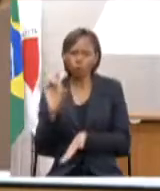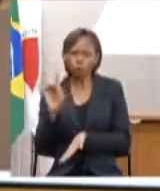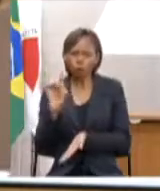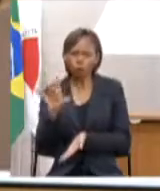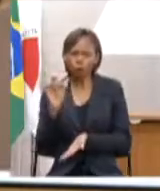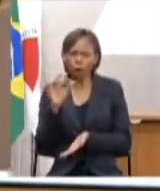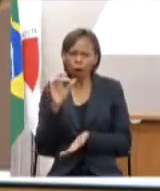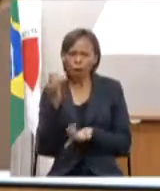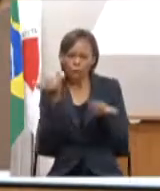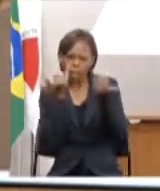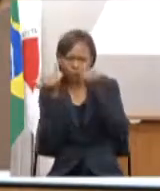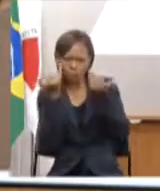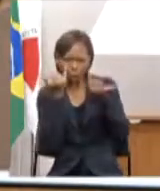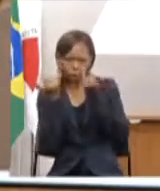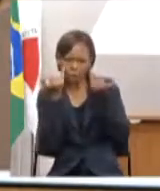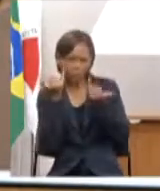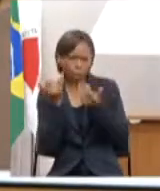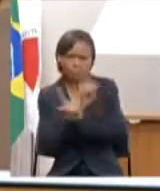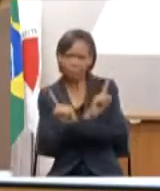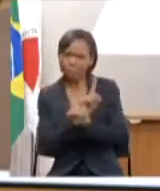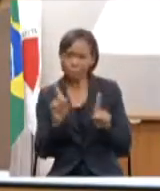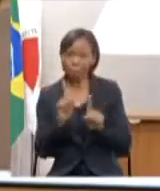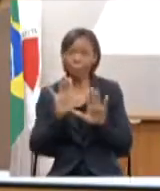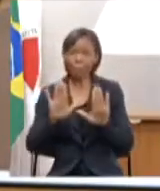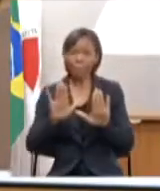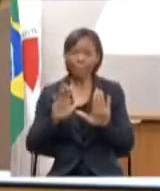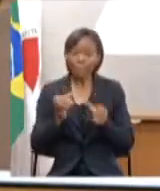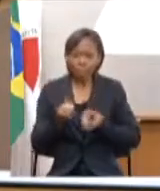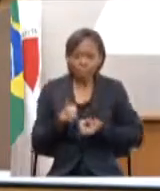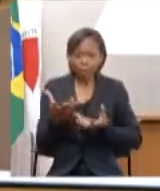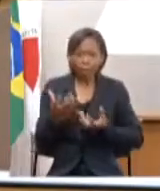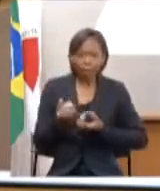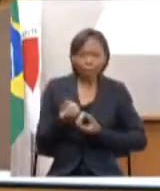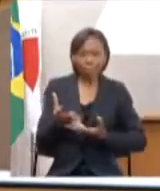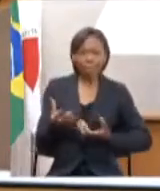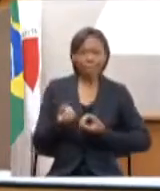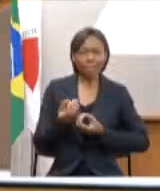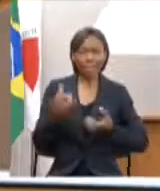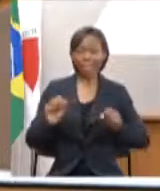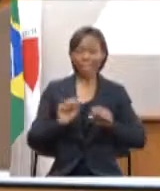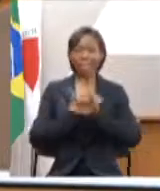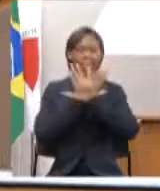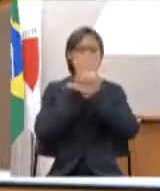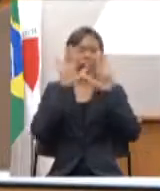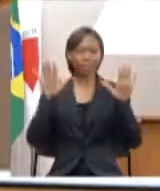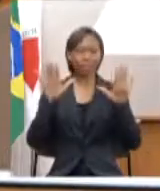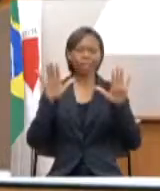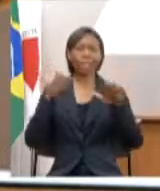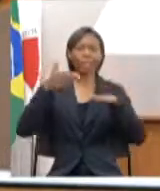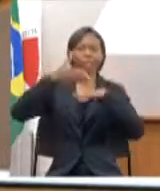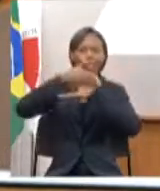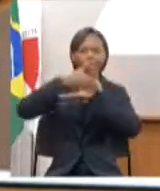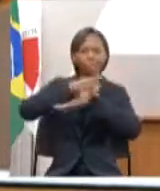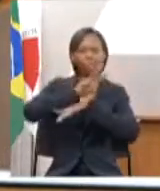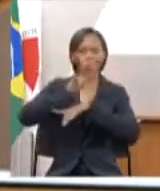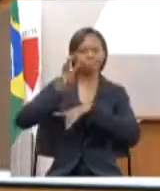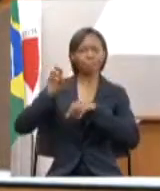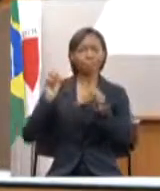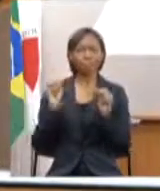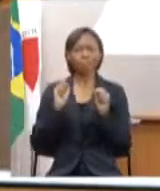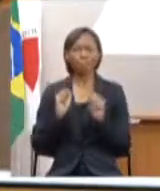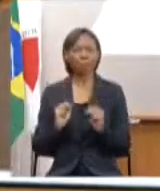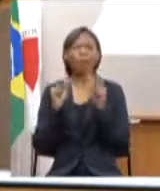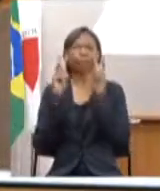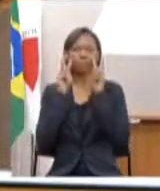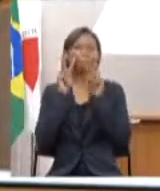informação de fato, as pessoas vão poder acompanhar de forma muito clara e transparente através do painel do planejamento e esse é um